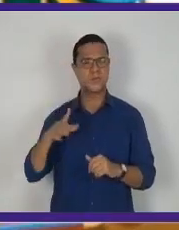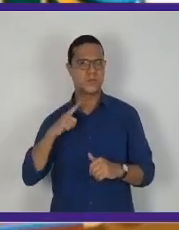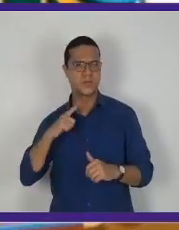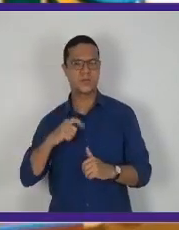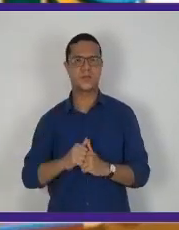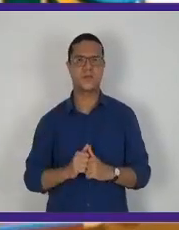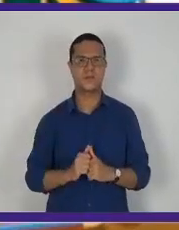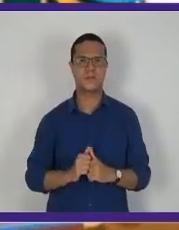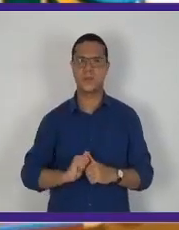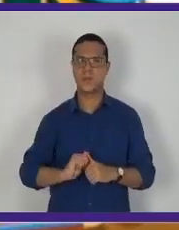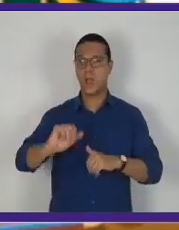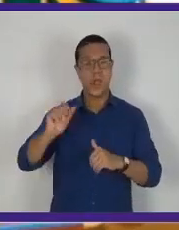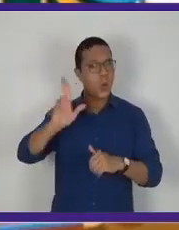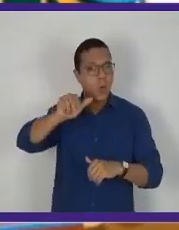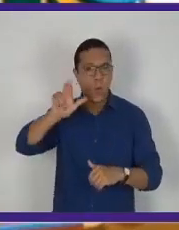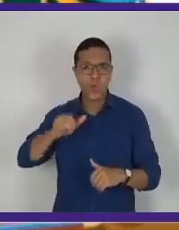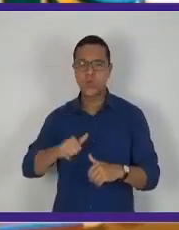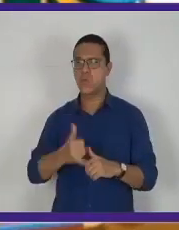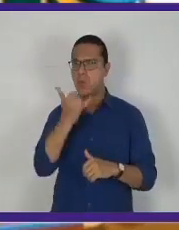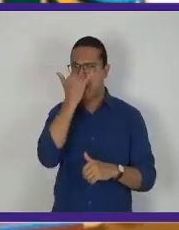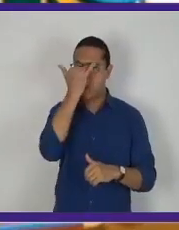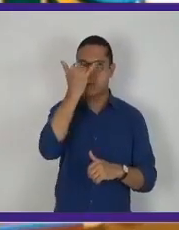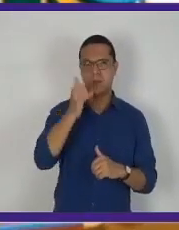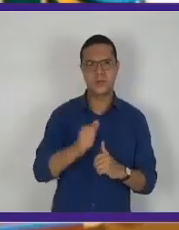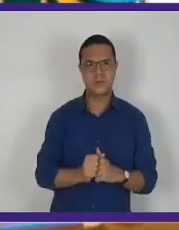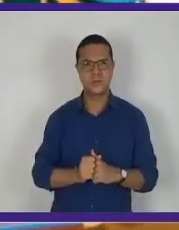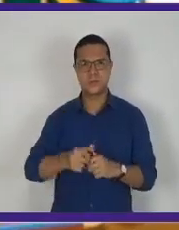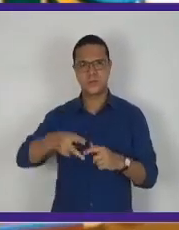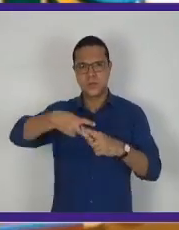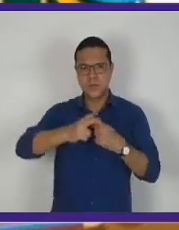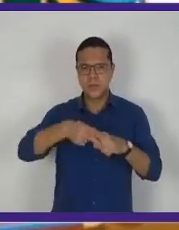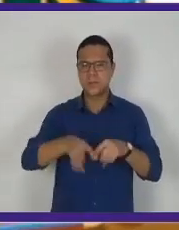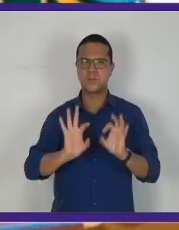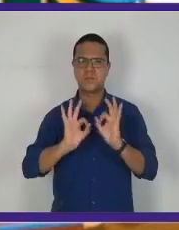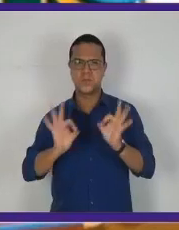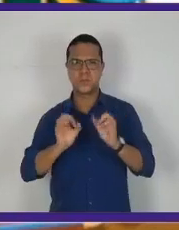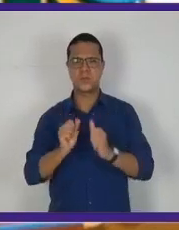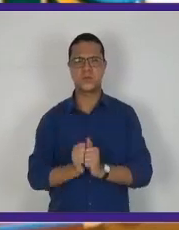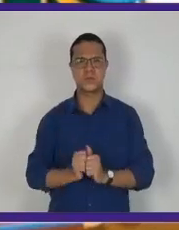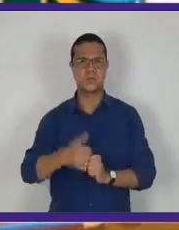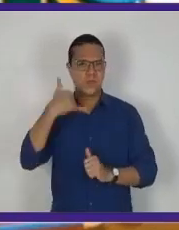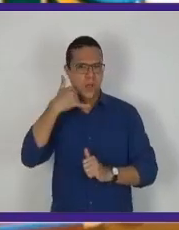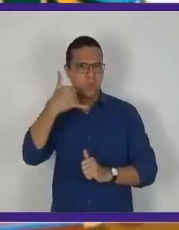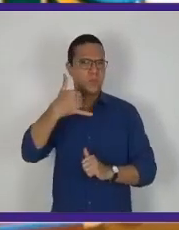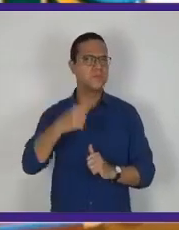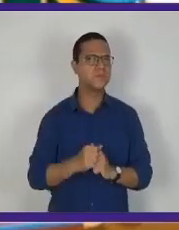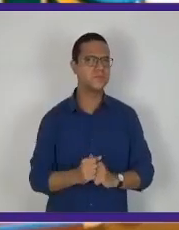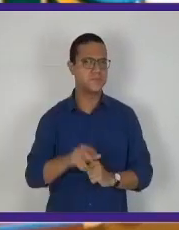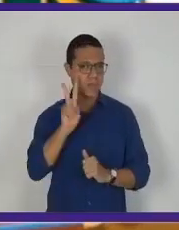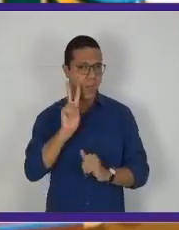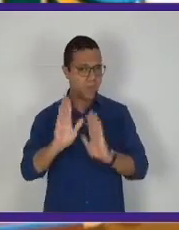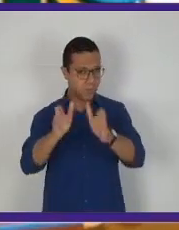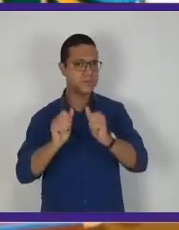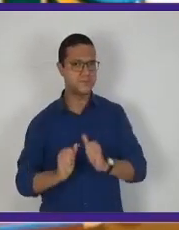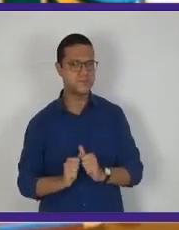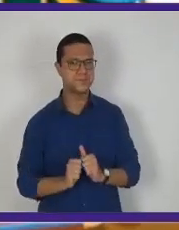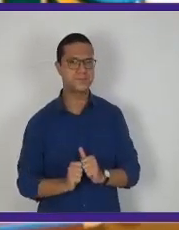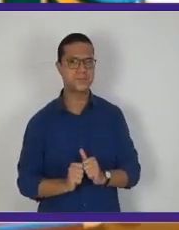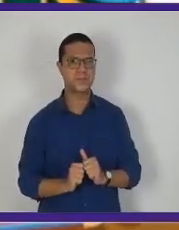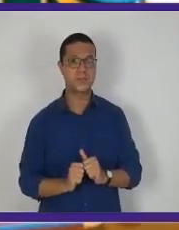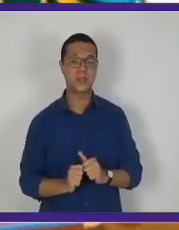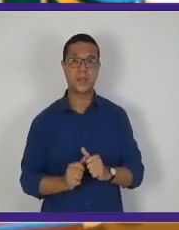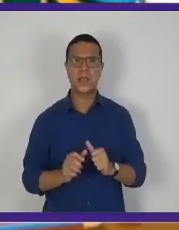Verde. Nunca foi batido. Ano, 1995, fone. Aí você já viu.